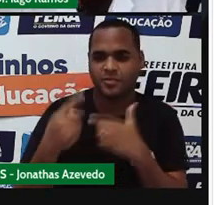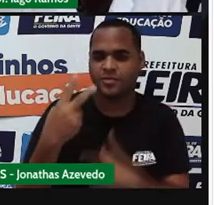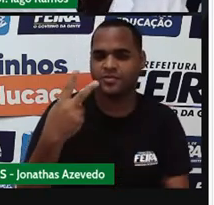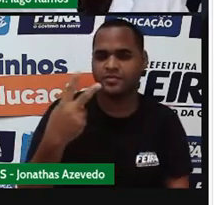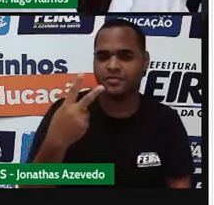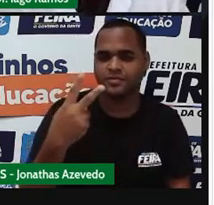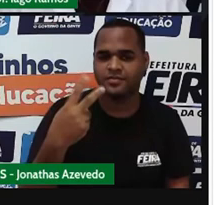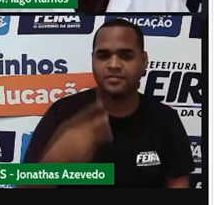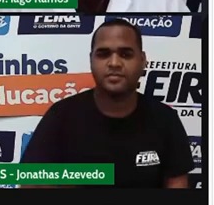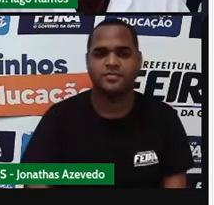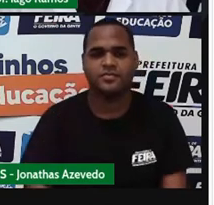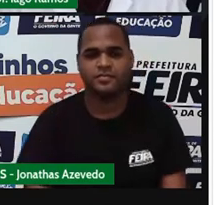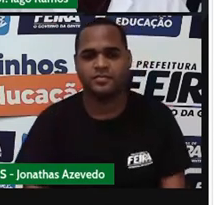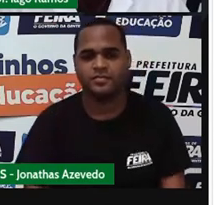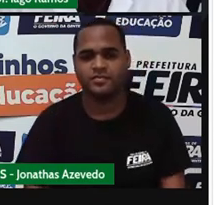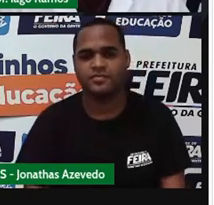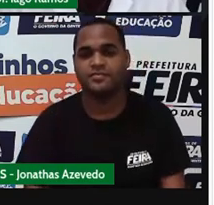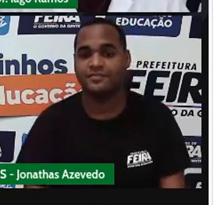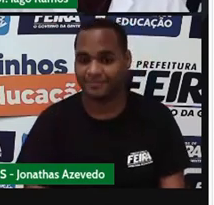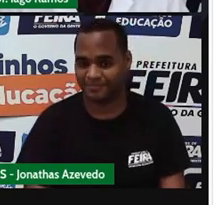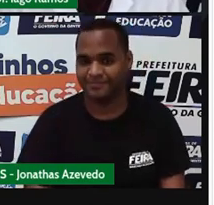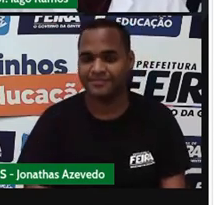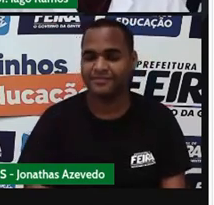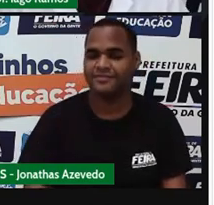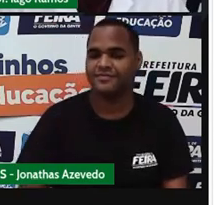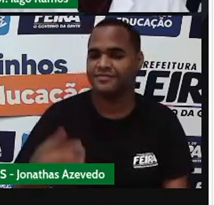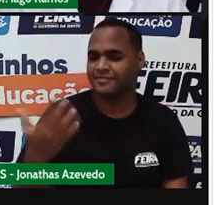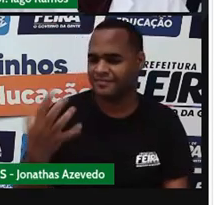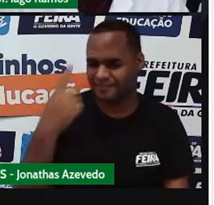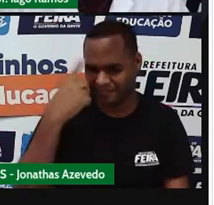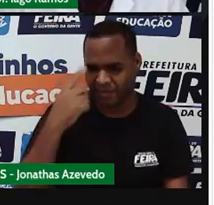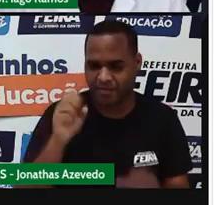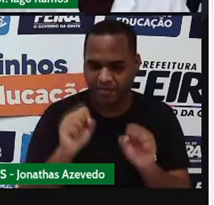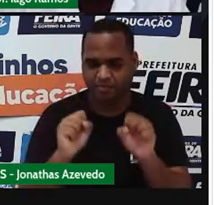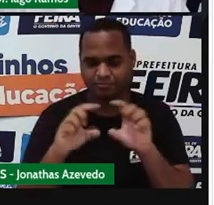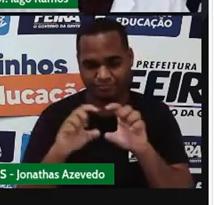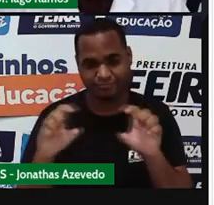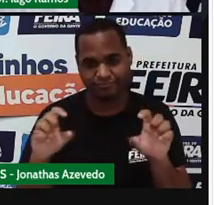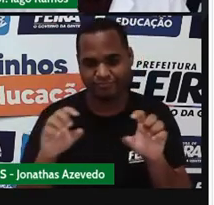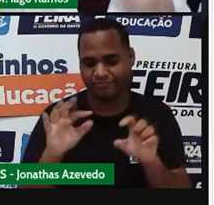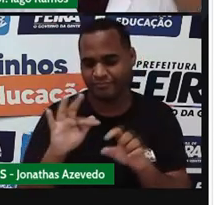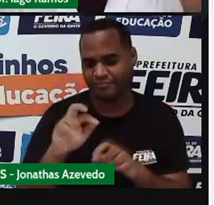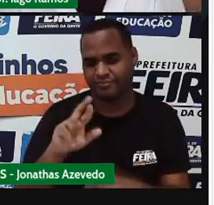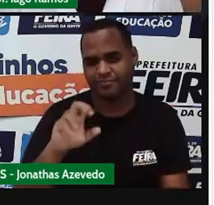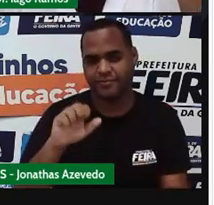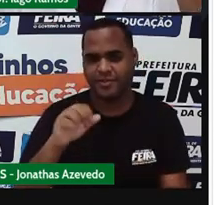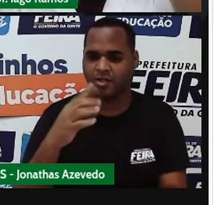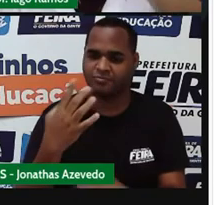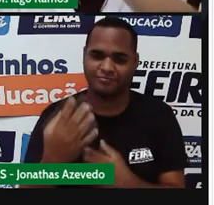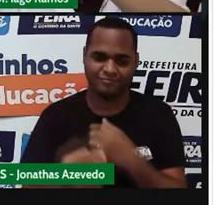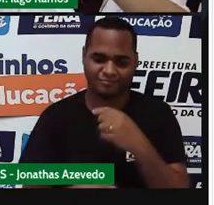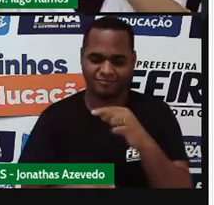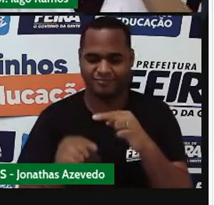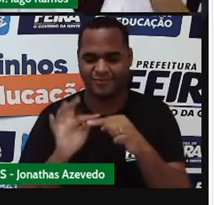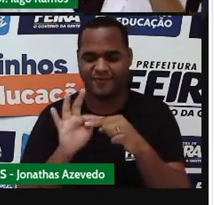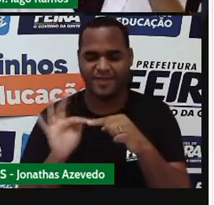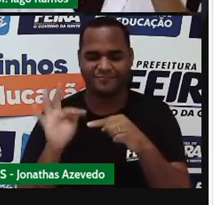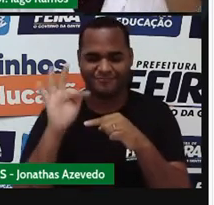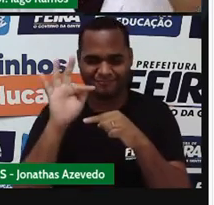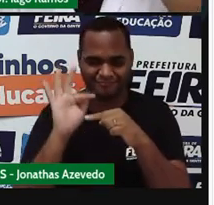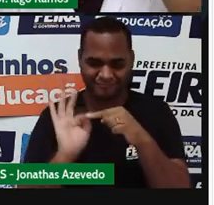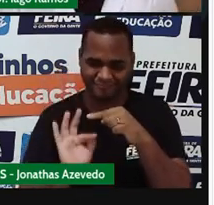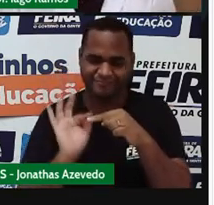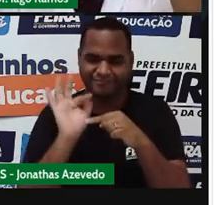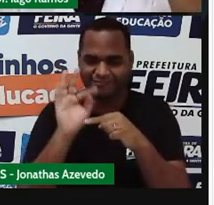dividido por 2. Isso pode aparecer também representado na forma de fração, tá bom? 12 em cima aliás,